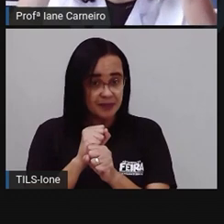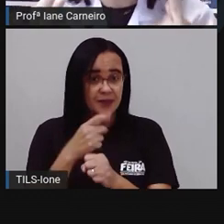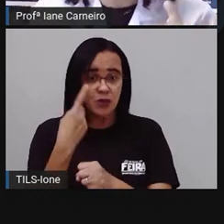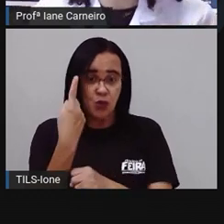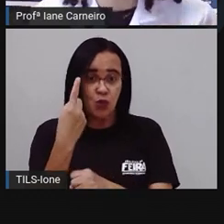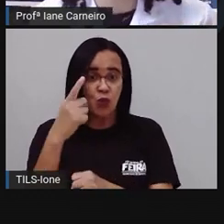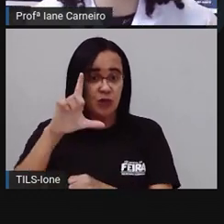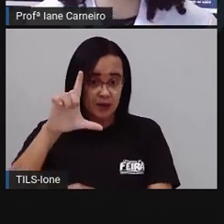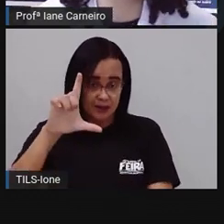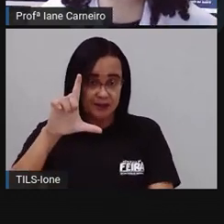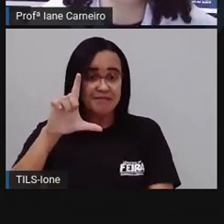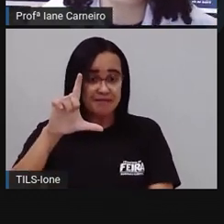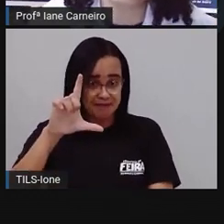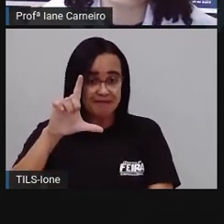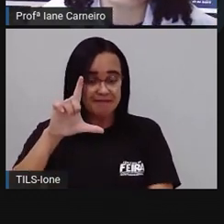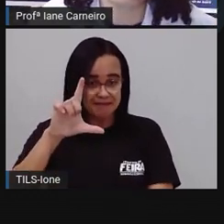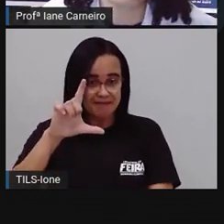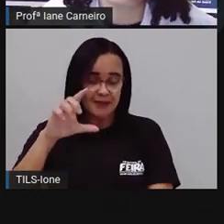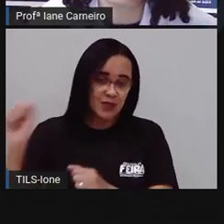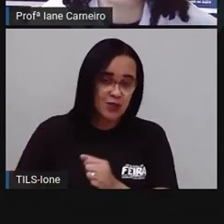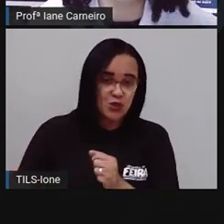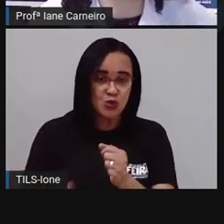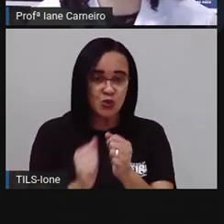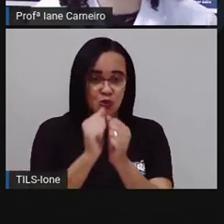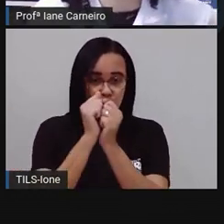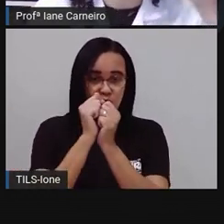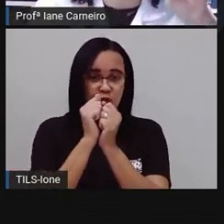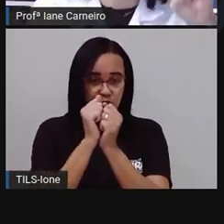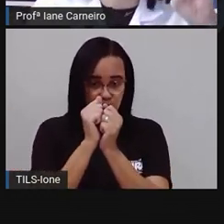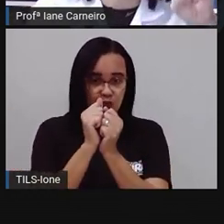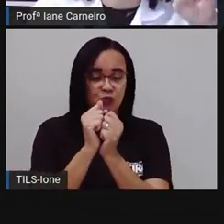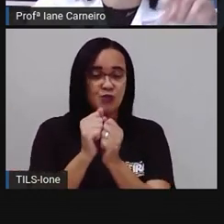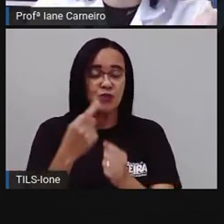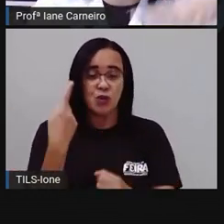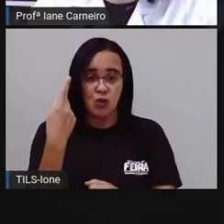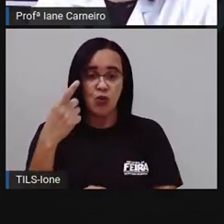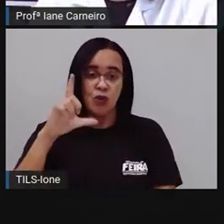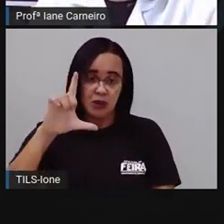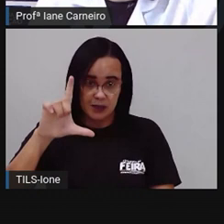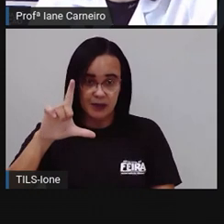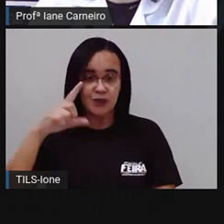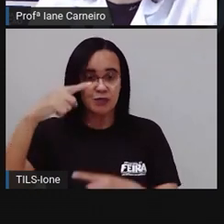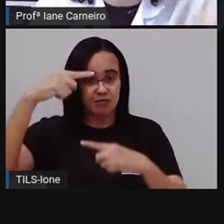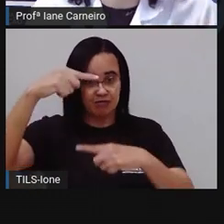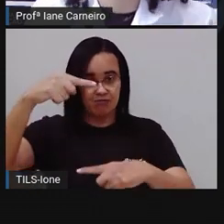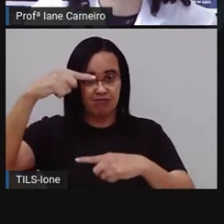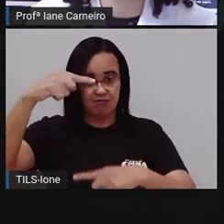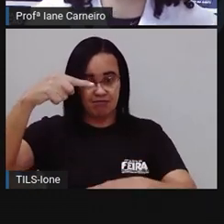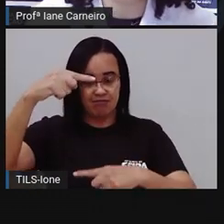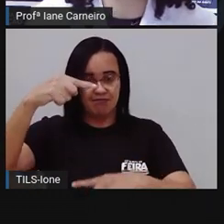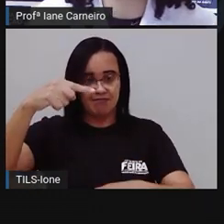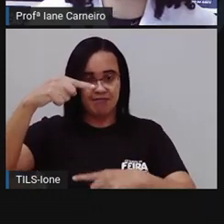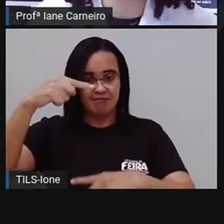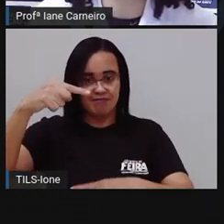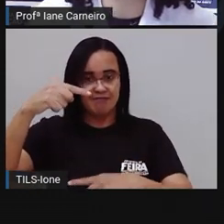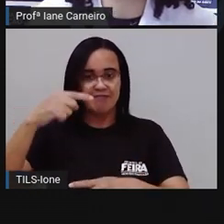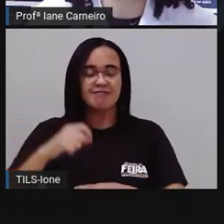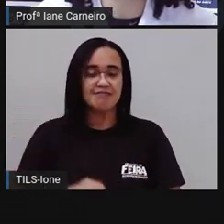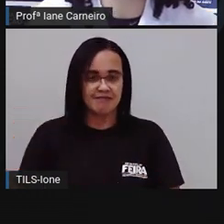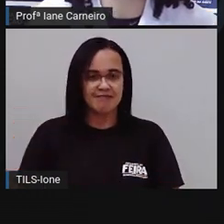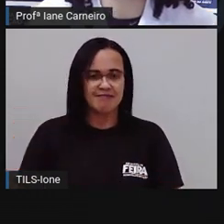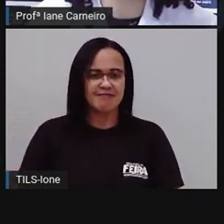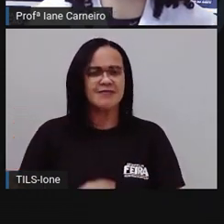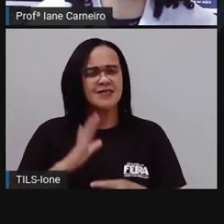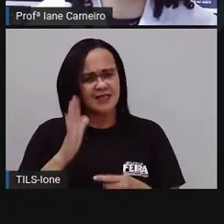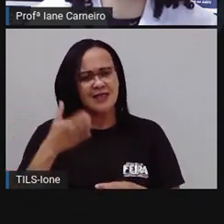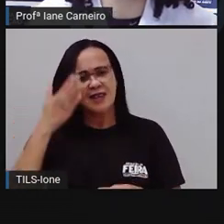vou ter um litro. Juntando esses dois aqui, eu vou ter um litro. Um garrafão de um litro. Então, ó, aqui eu já sei